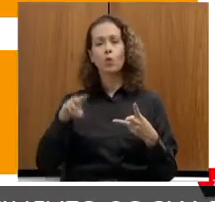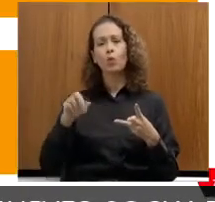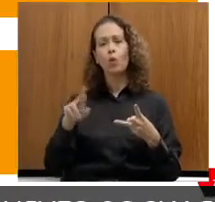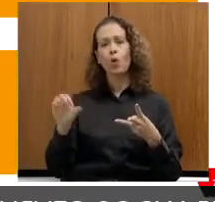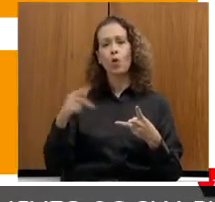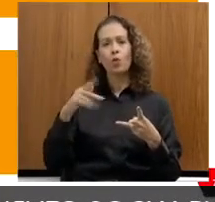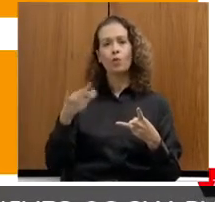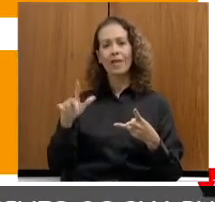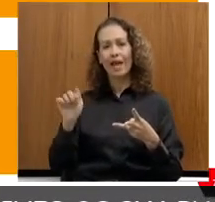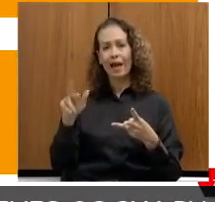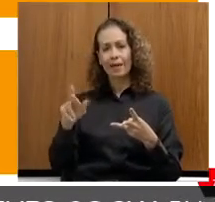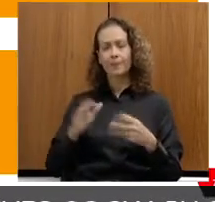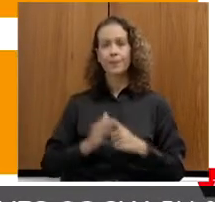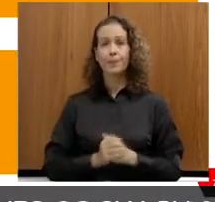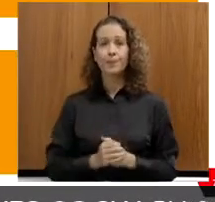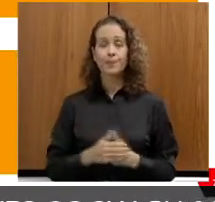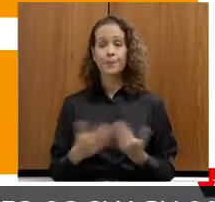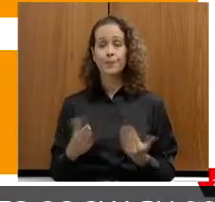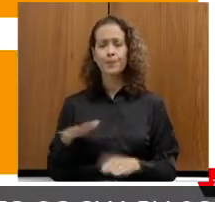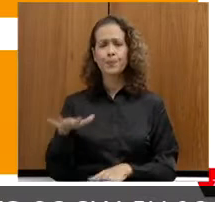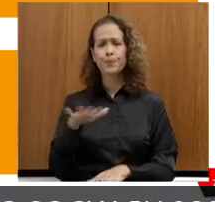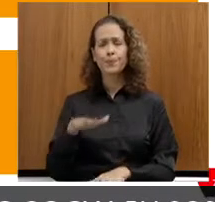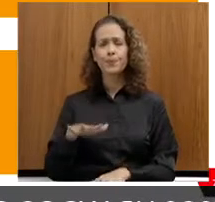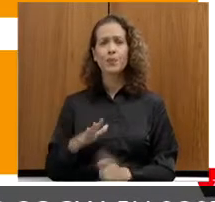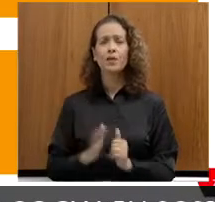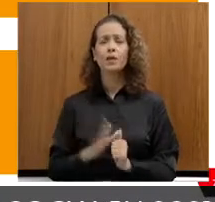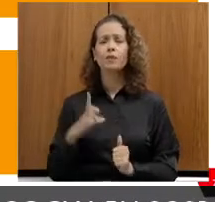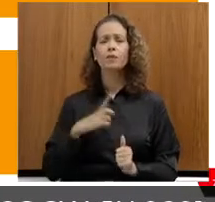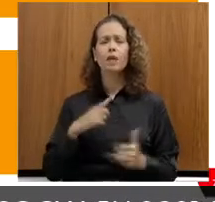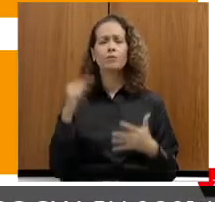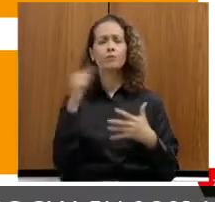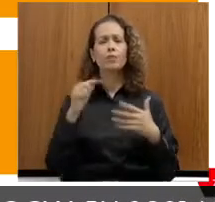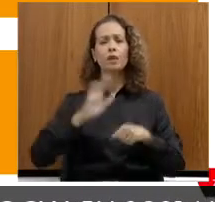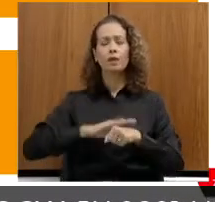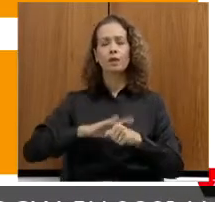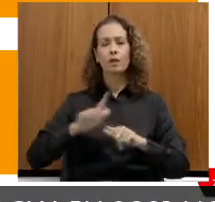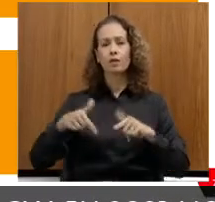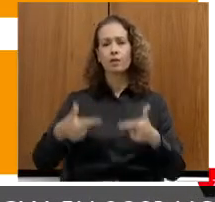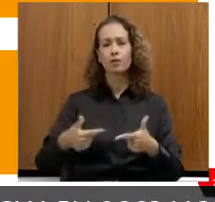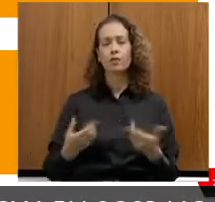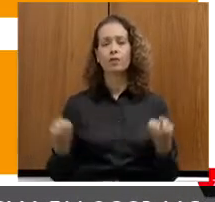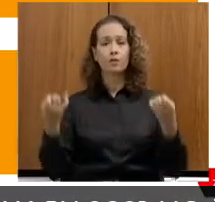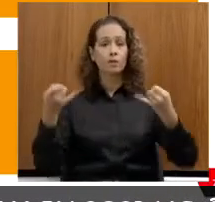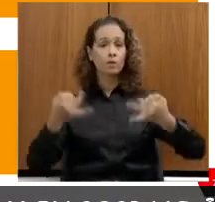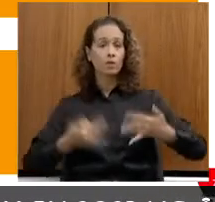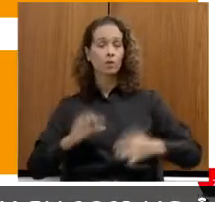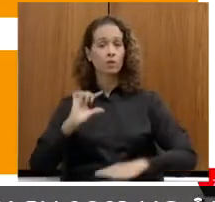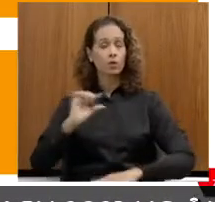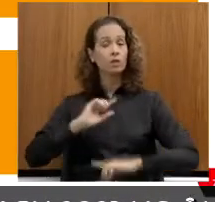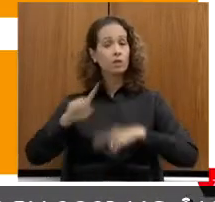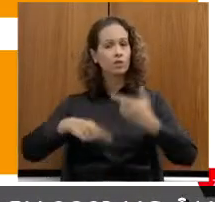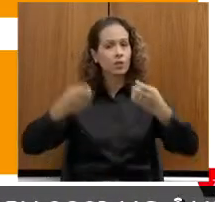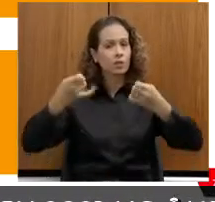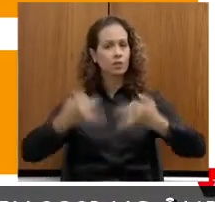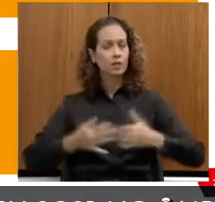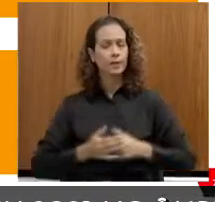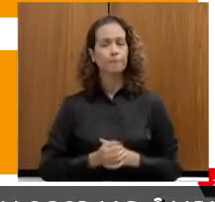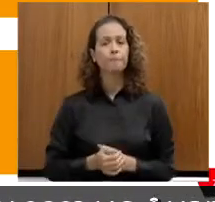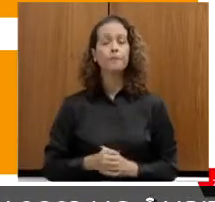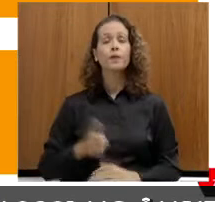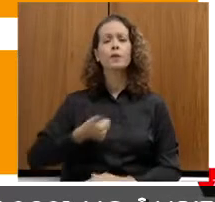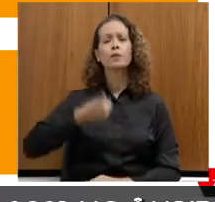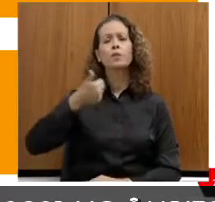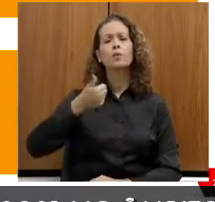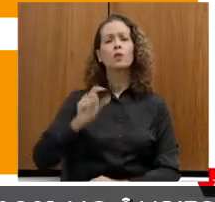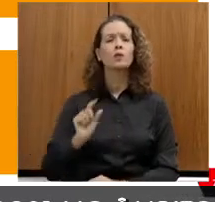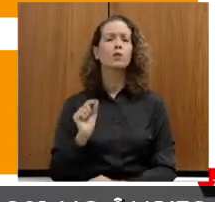Por favor. Esse Percursos Gerais, ele tem um conjunto de ações. Então, a gente vou falar um pouco delas e depois eu vou explicar. A primeira é a